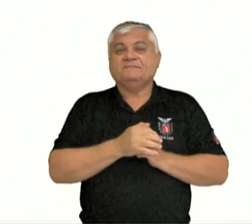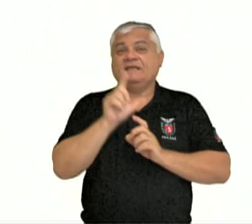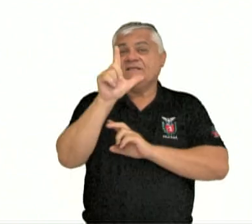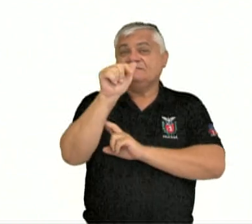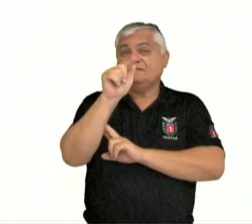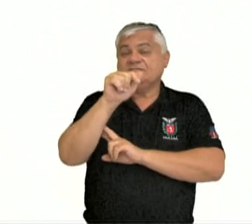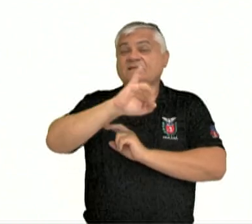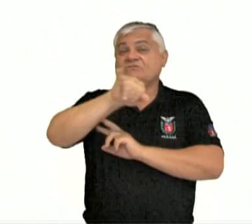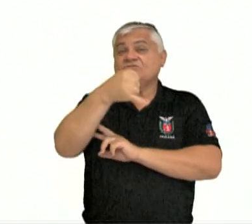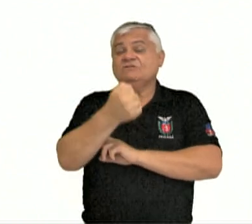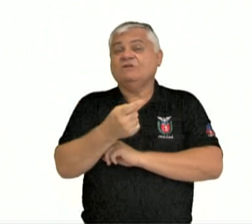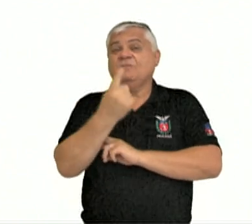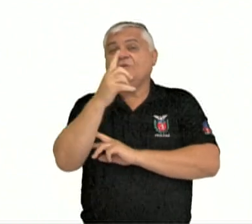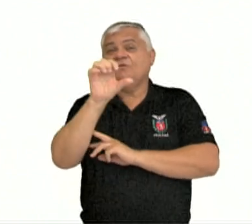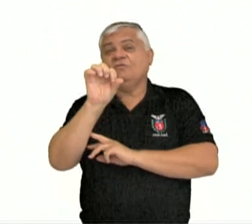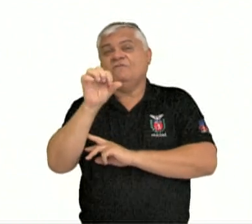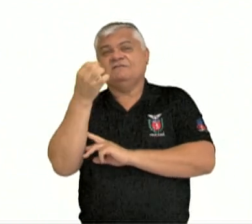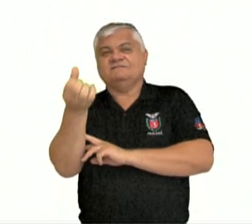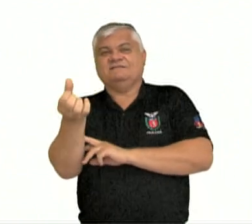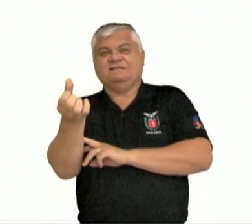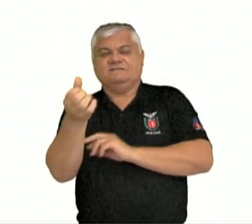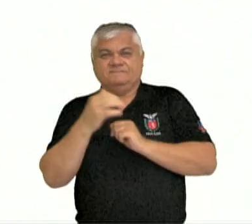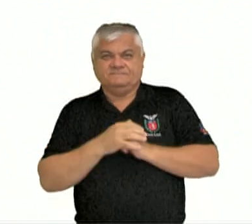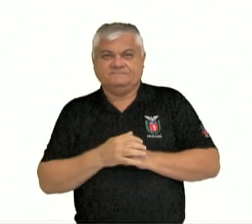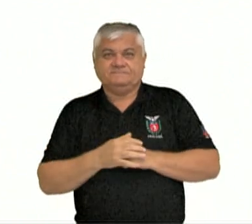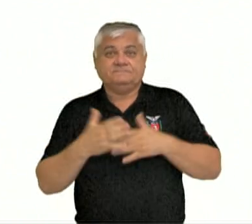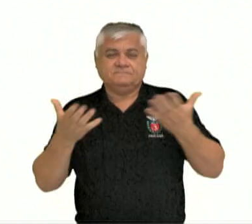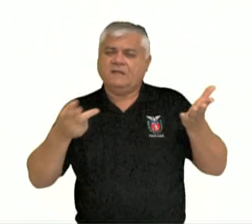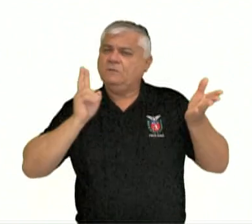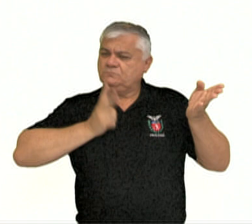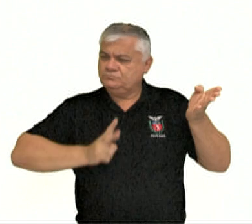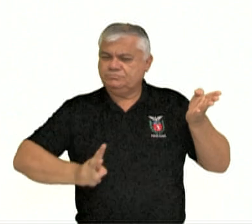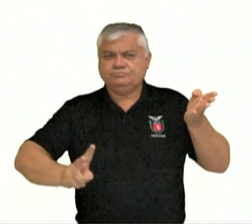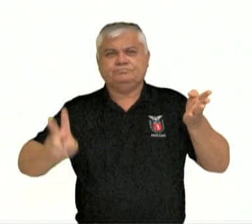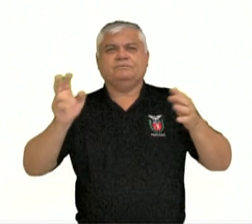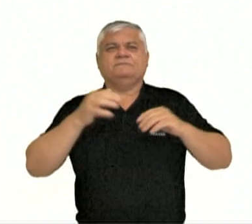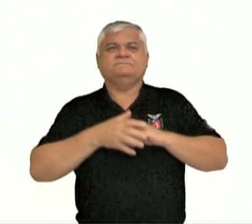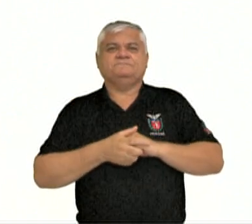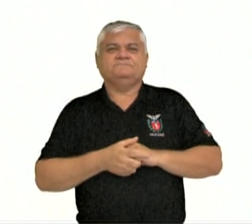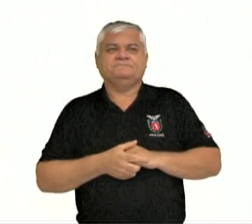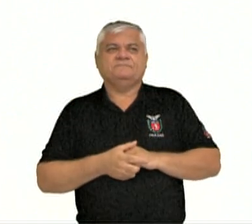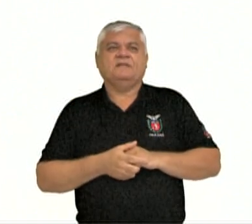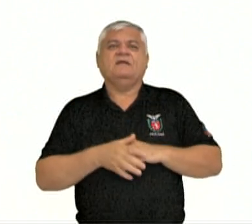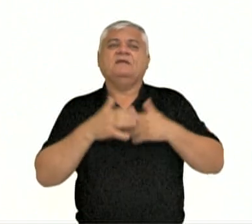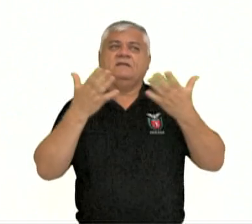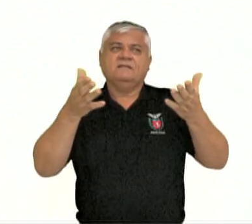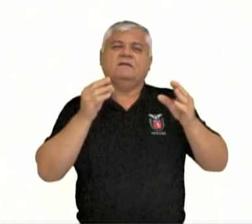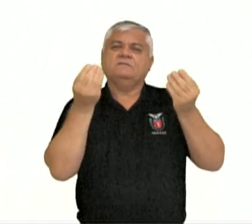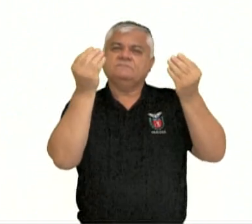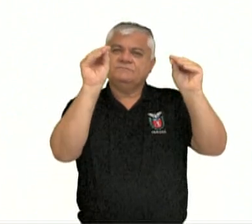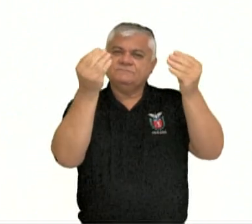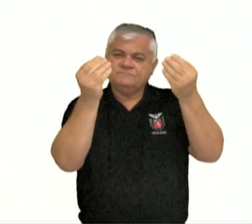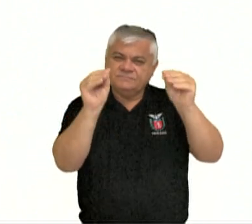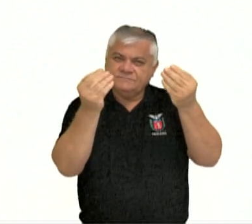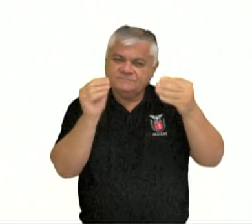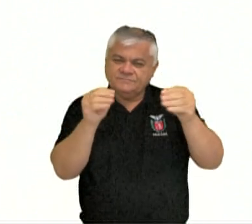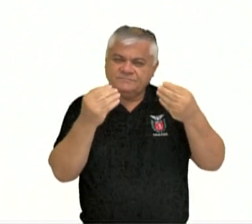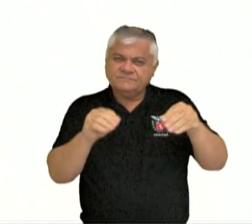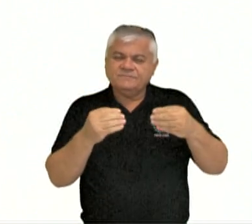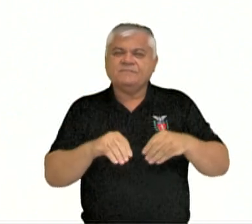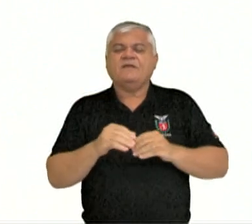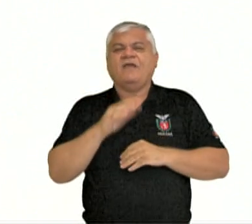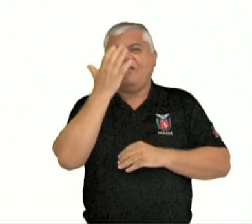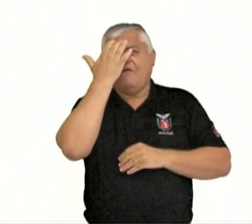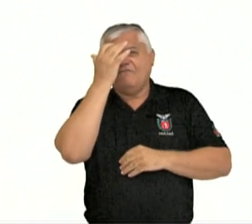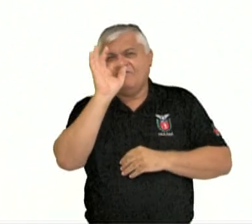janeiro de mil novecentos e noventa e seis. E assim por diante. Vou colocando as datas, ó. Fevereiro,